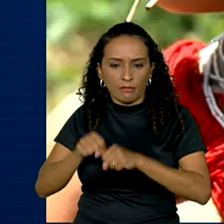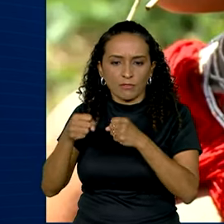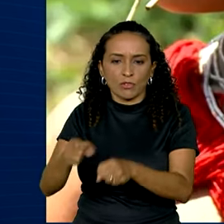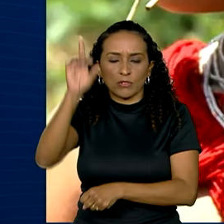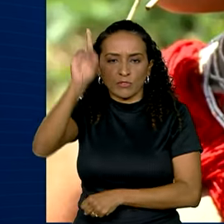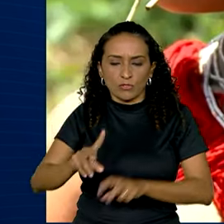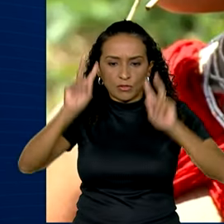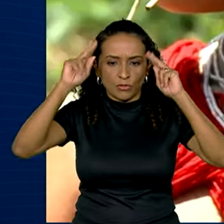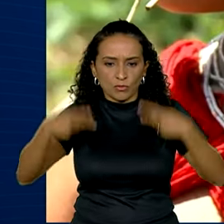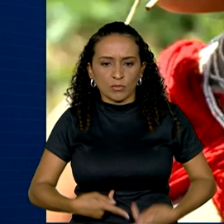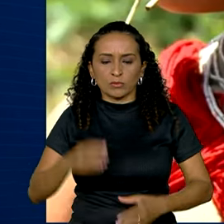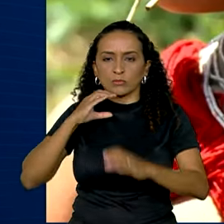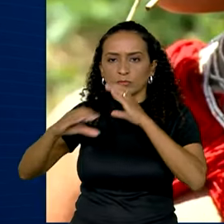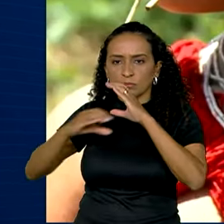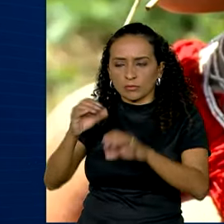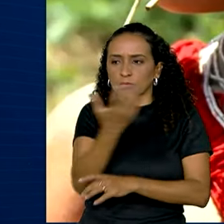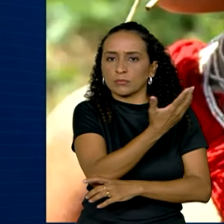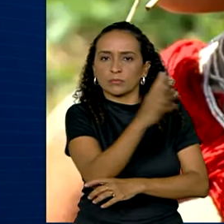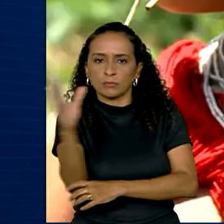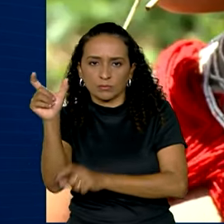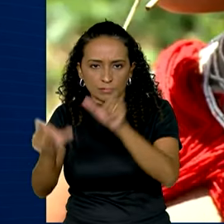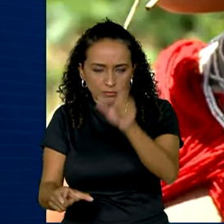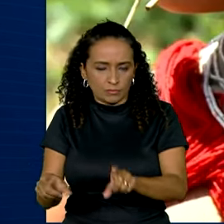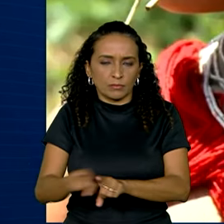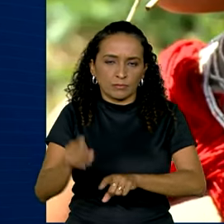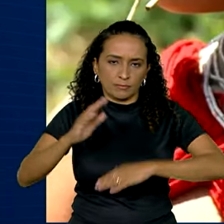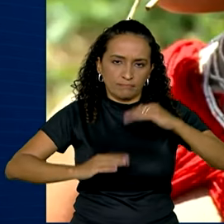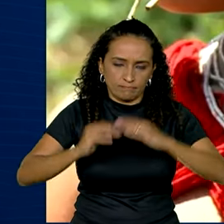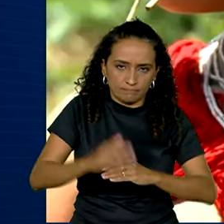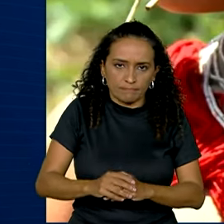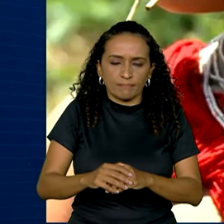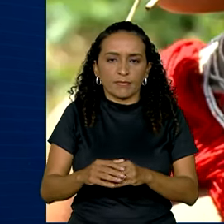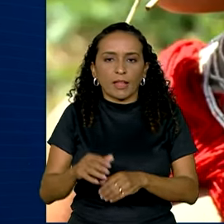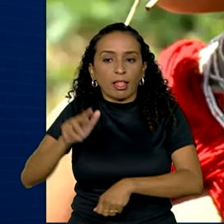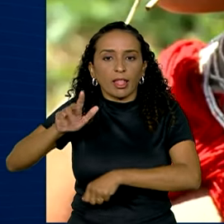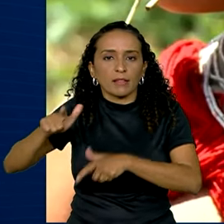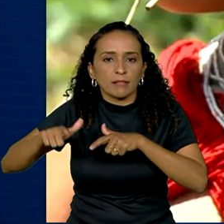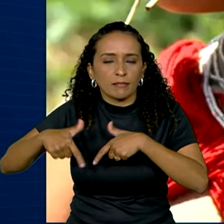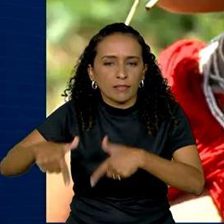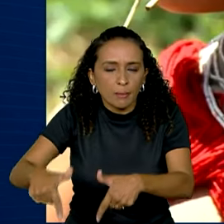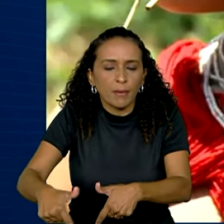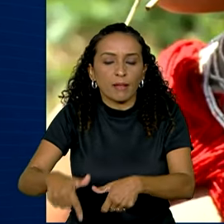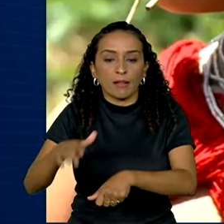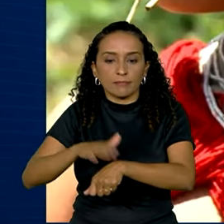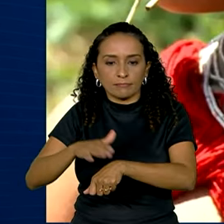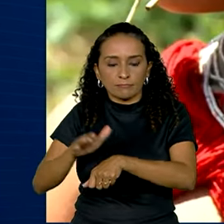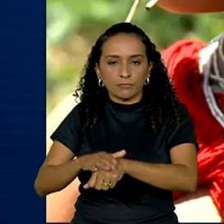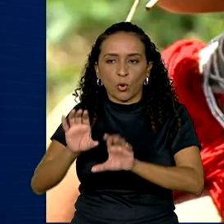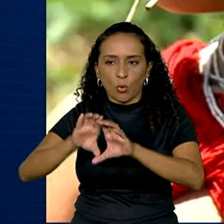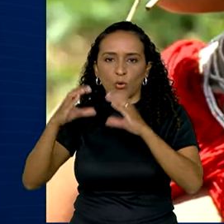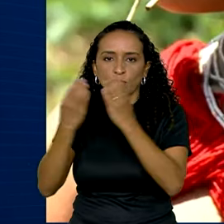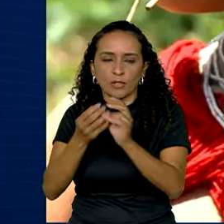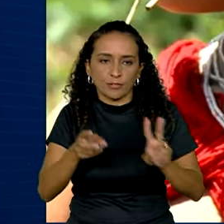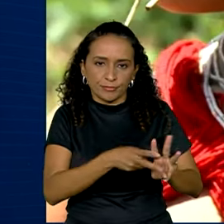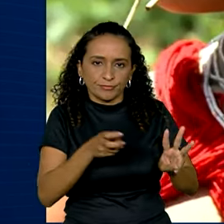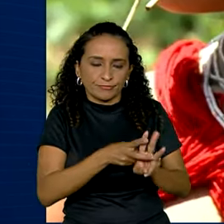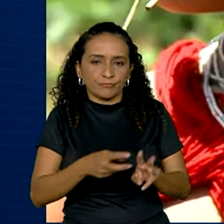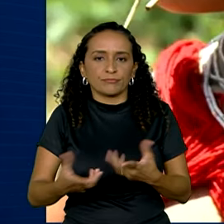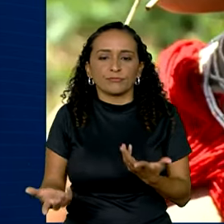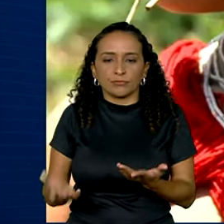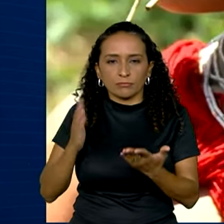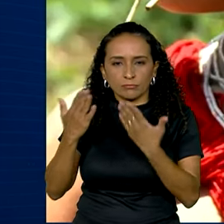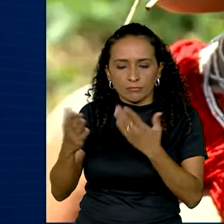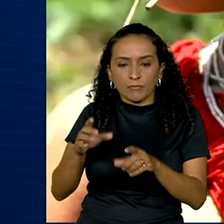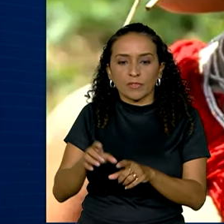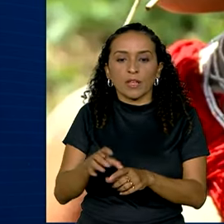Comunicadores e Ambientalistas, para atuar na proteção de lideranças indígenas ameaçadas, a implantação da